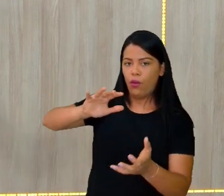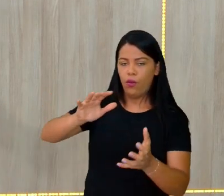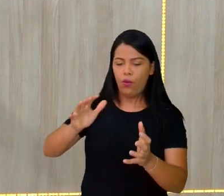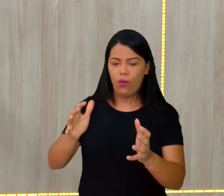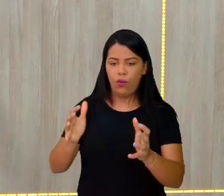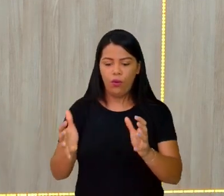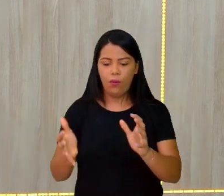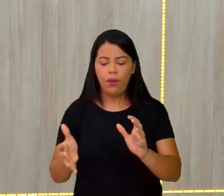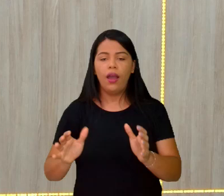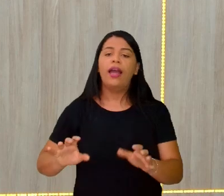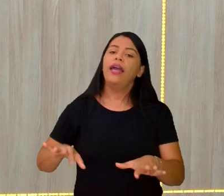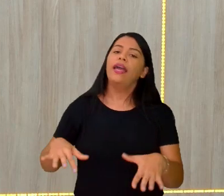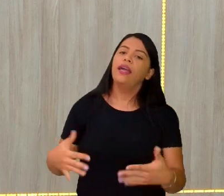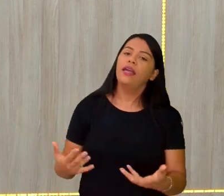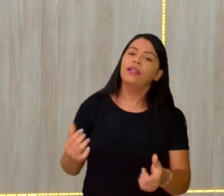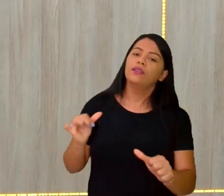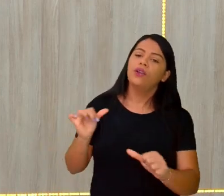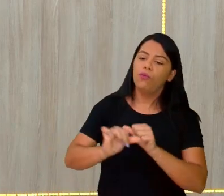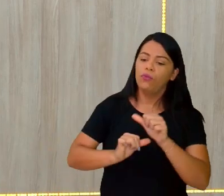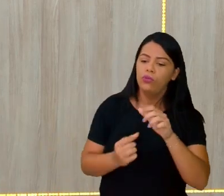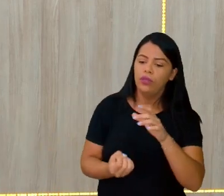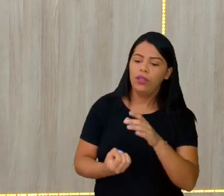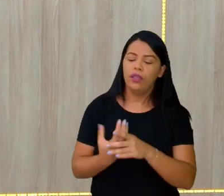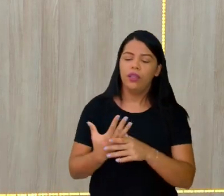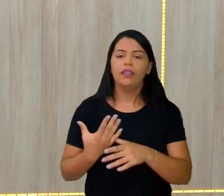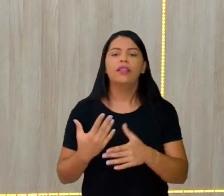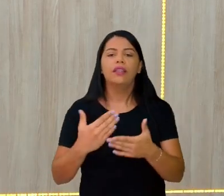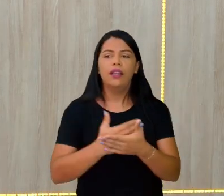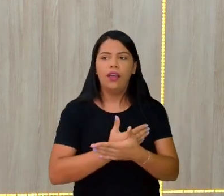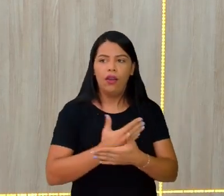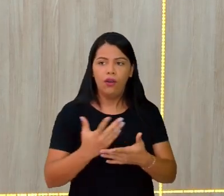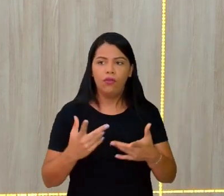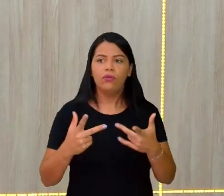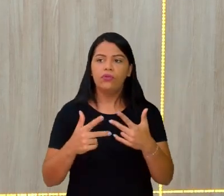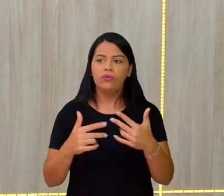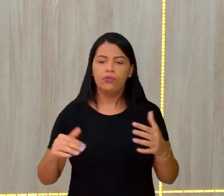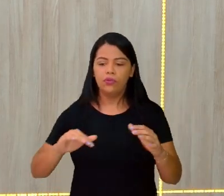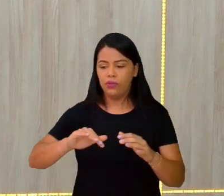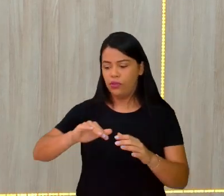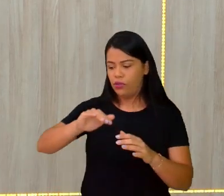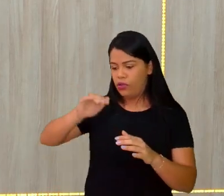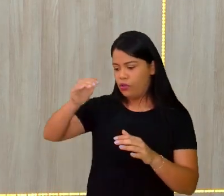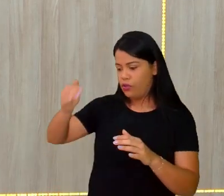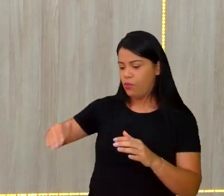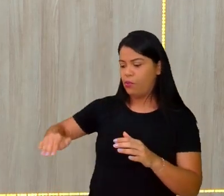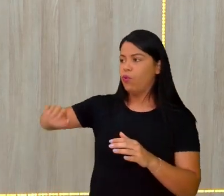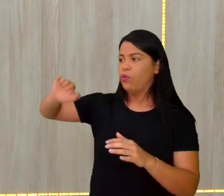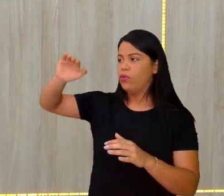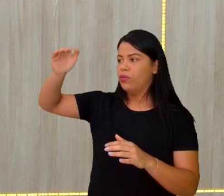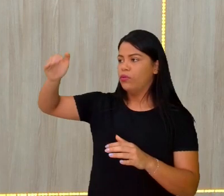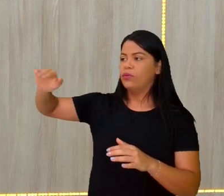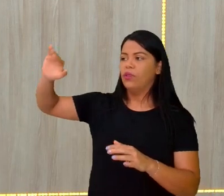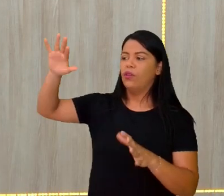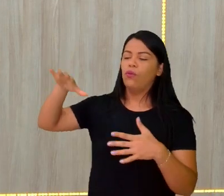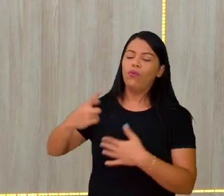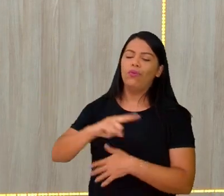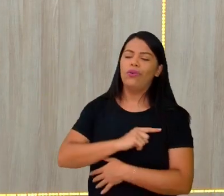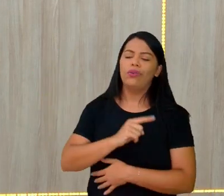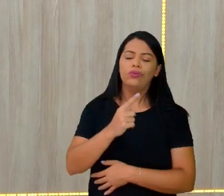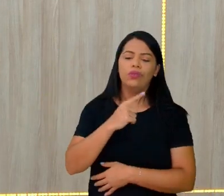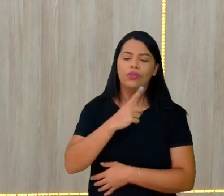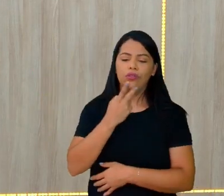chamado de orogênesis, formando aí as cadeias montanhosas. Quando a gente tem aquilo que a gente chama de falhas,